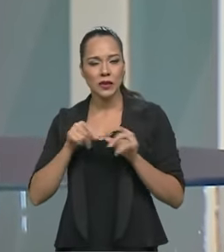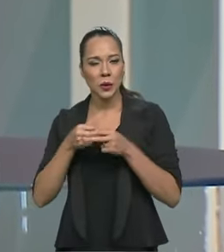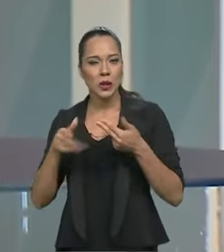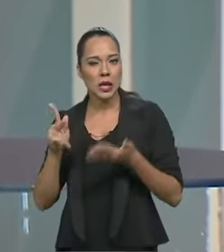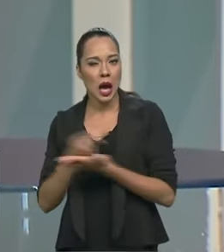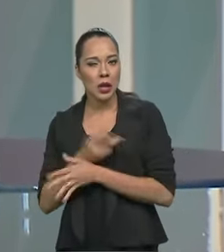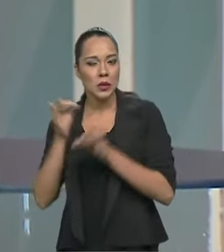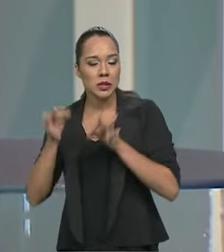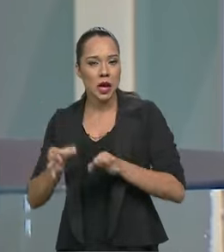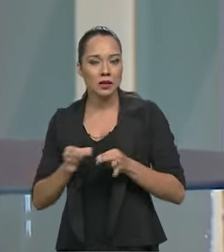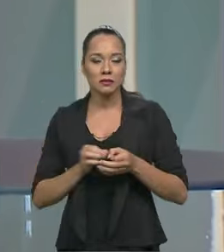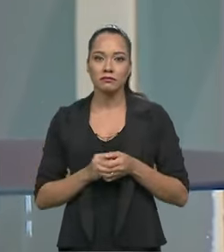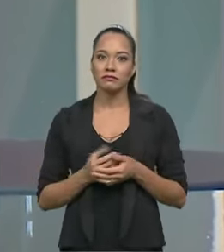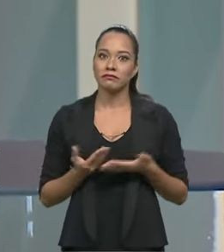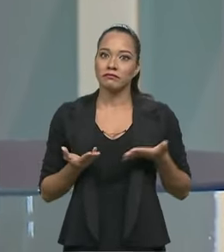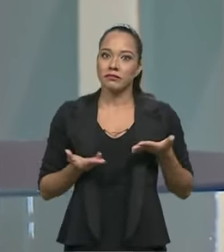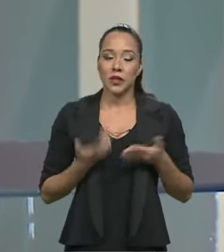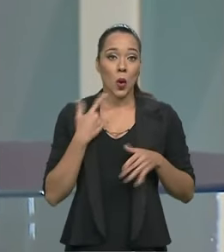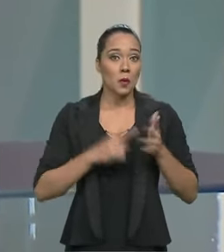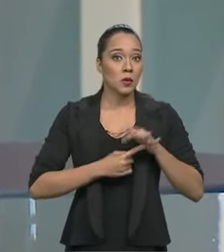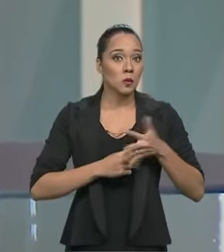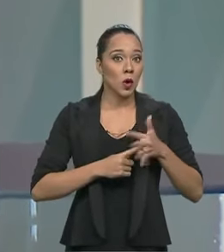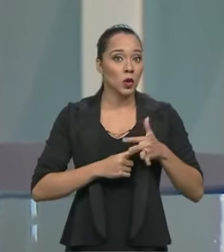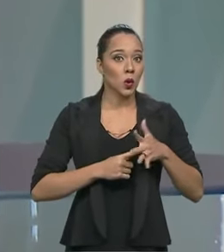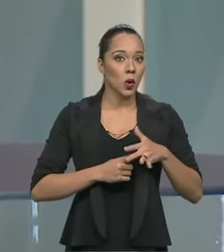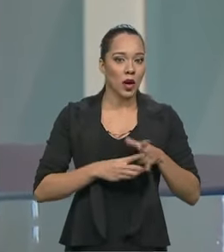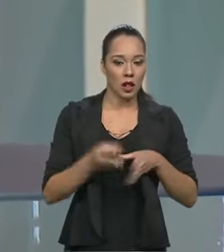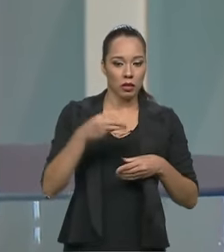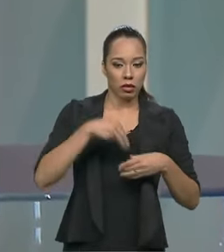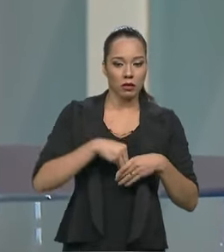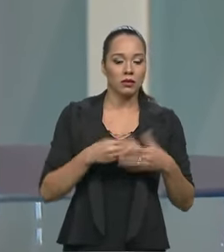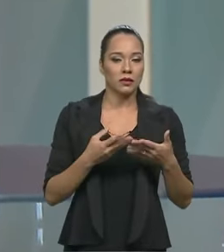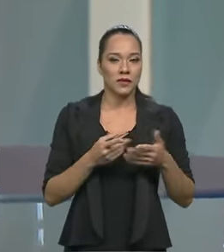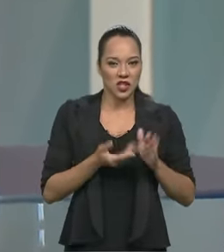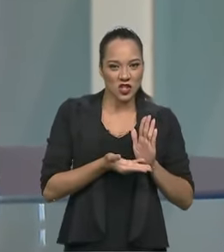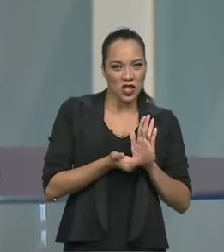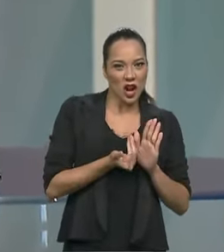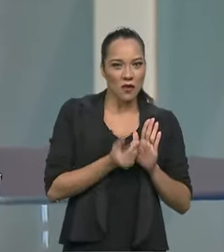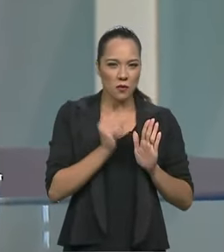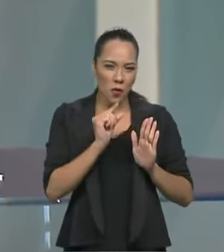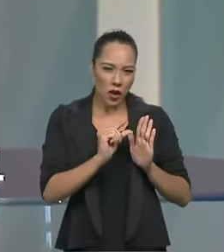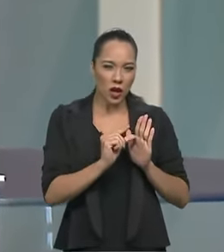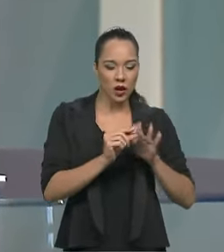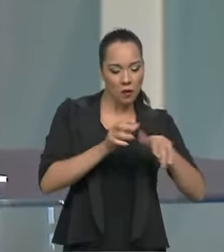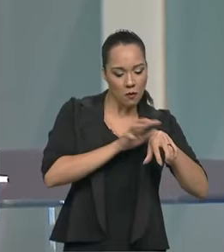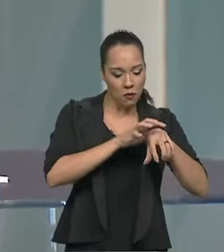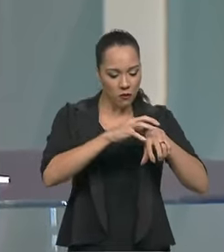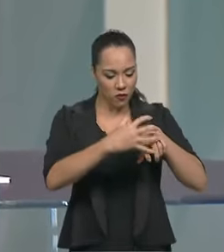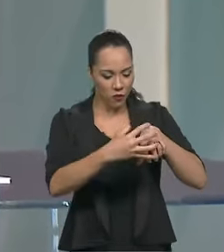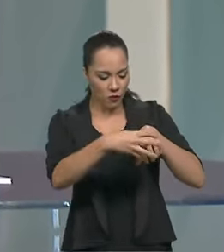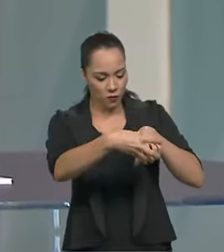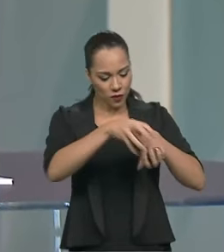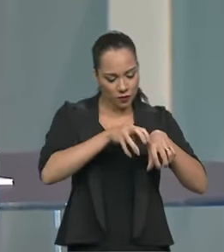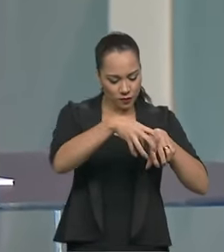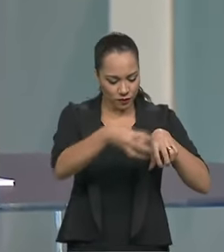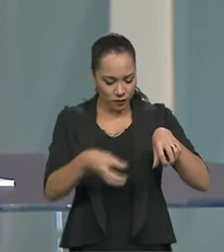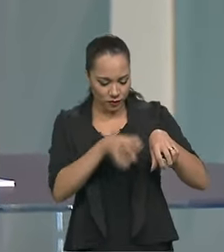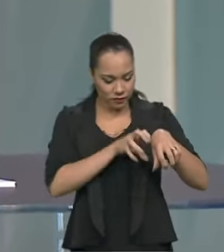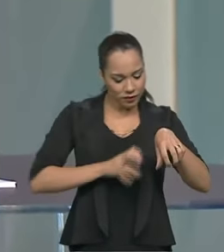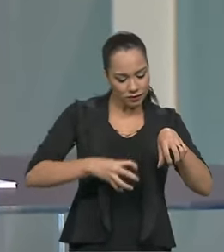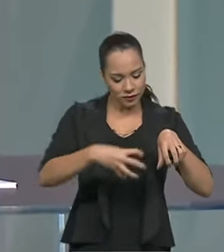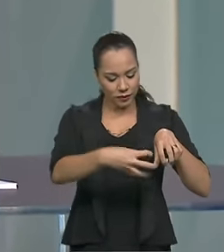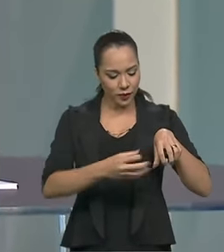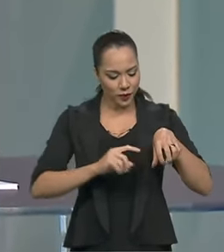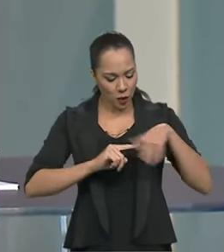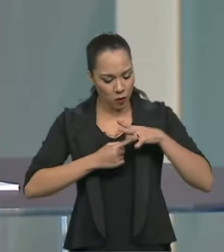certa. Então, como os motores eram quase externos, né? Eu sempre tirava um pouquinho da carenagem e já desmontava, aí